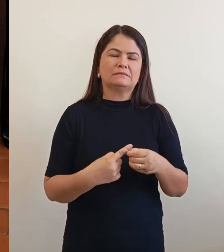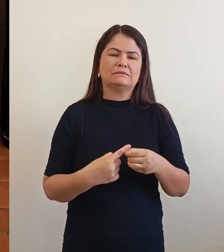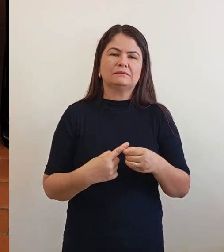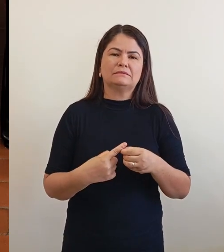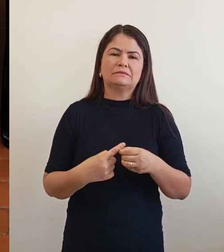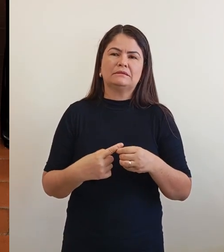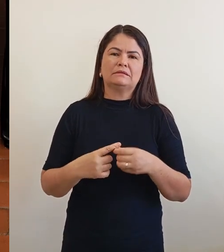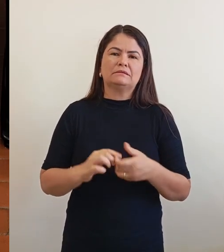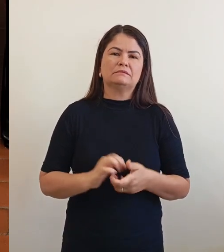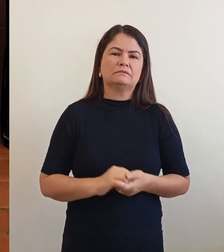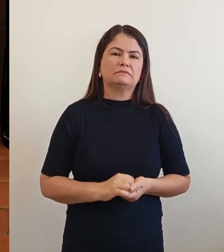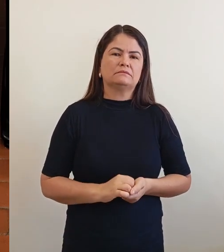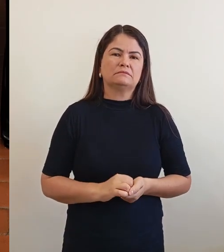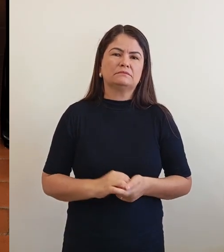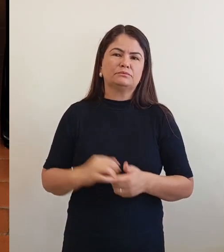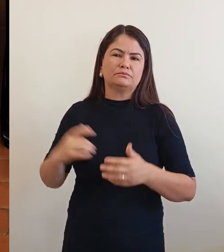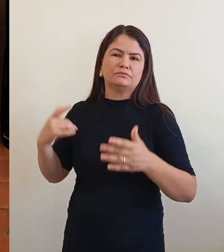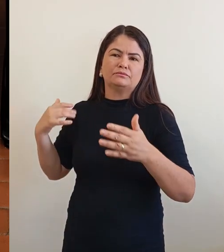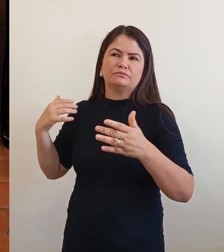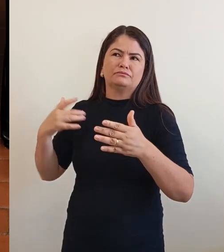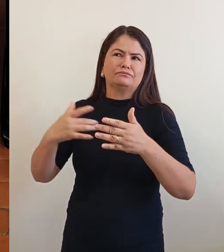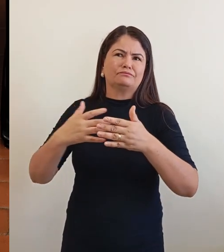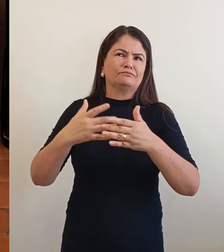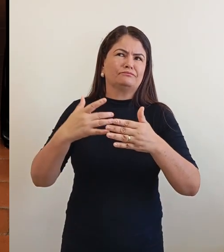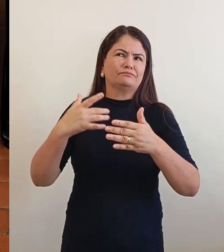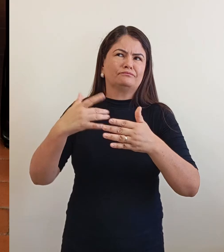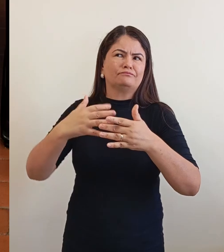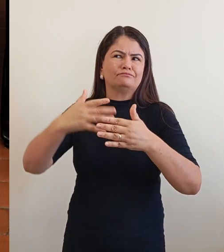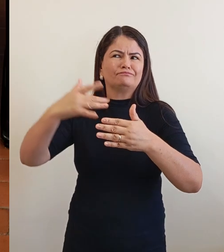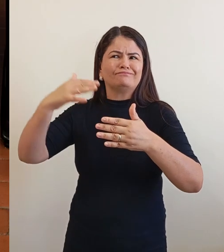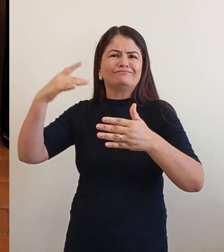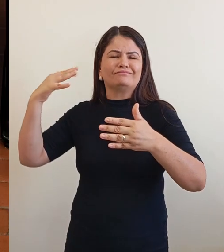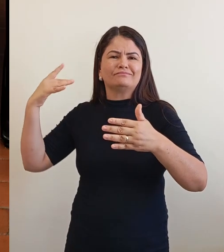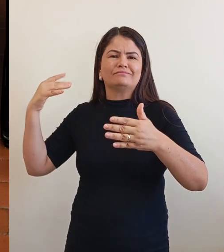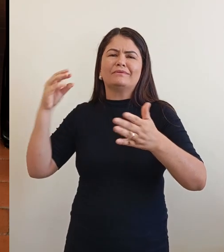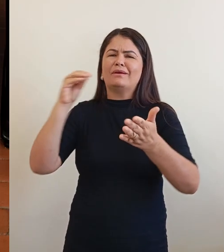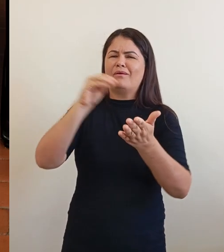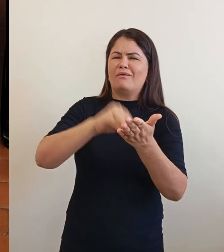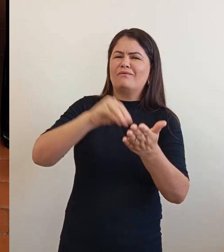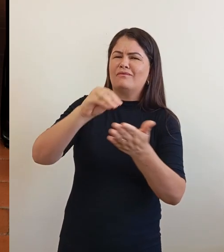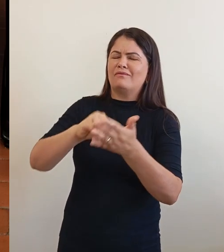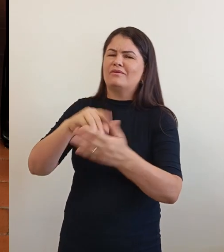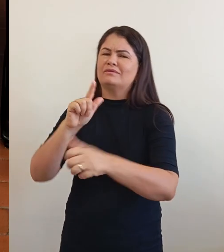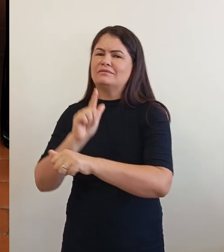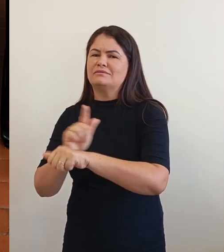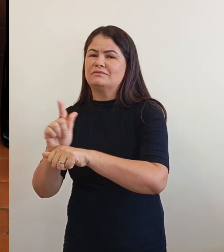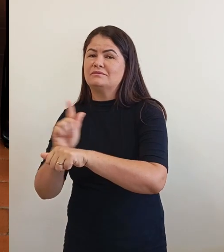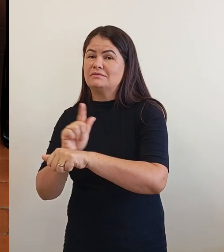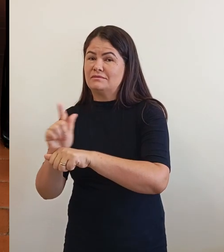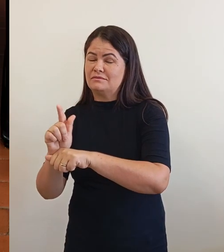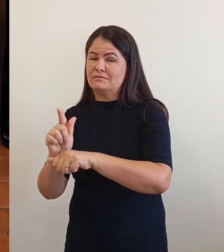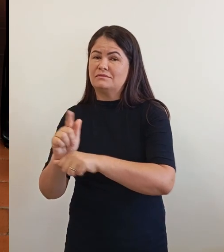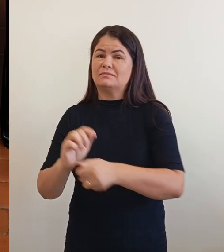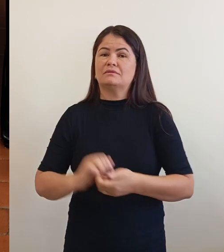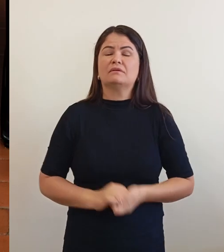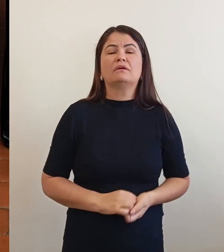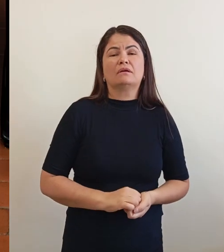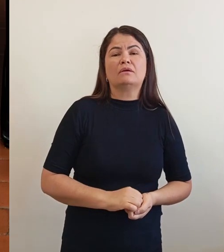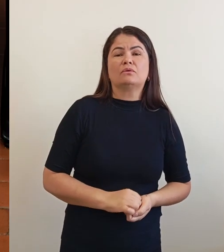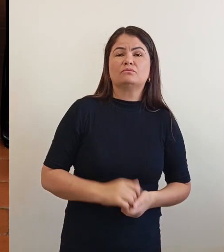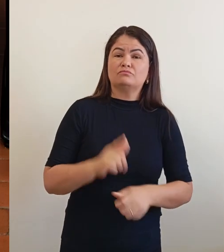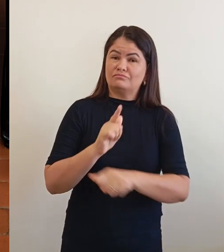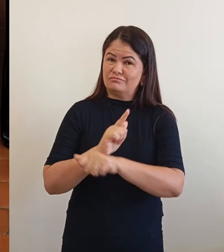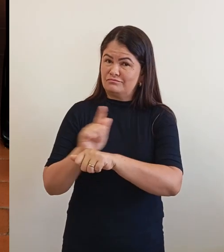cada dia que passa, retroagindo, né? Por falta de gestão mesmo. E eu vejo que o